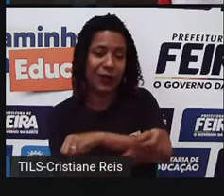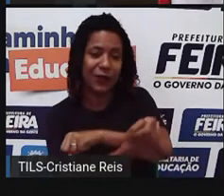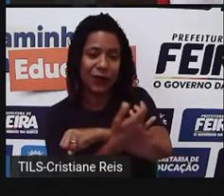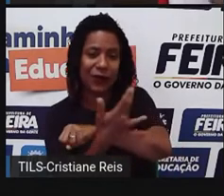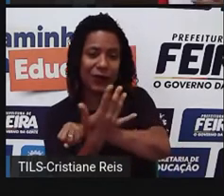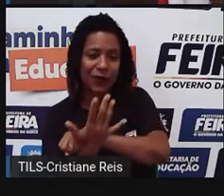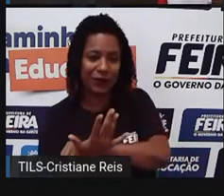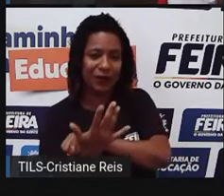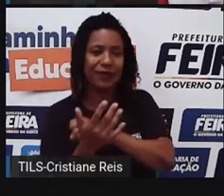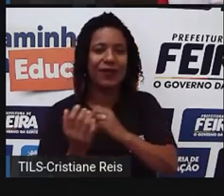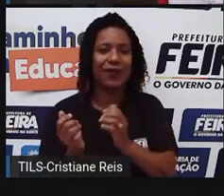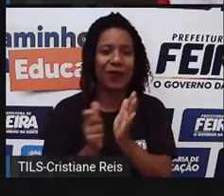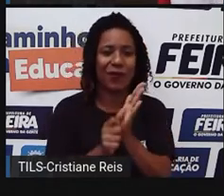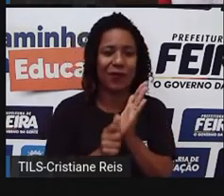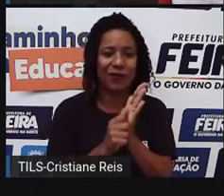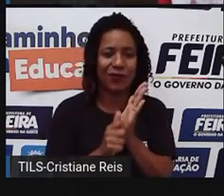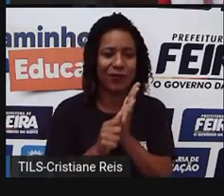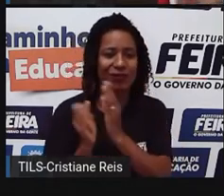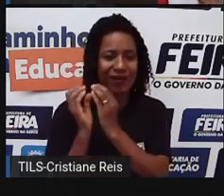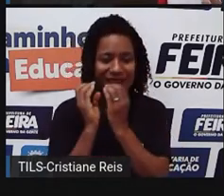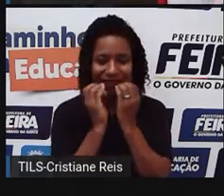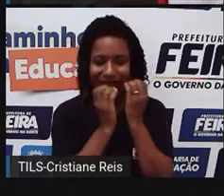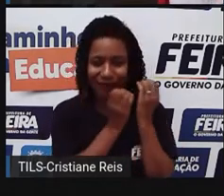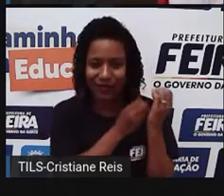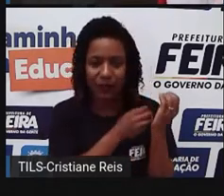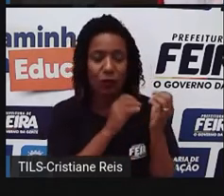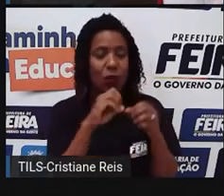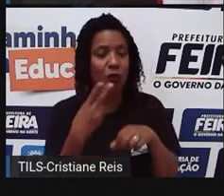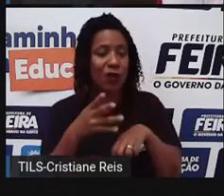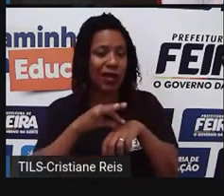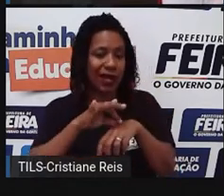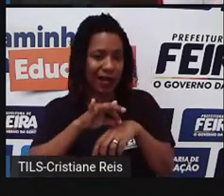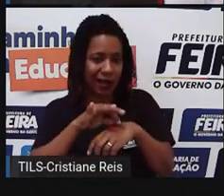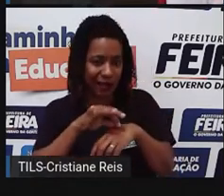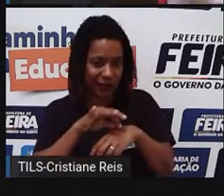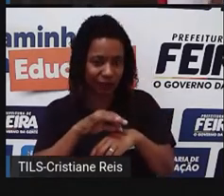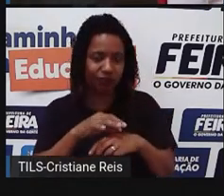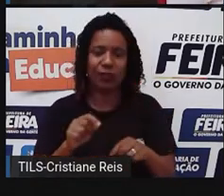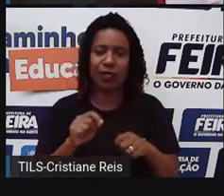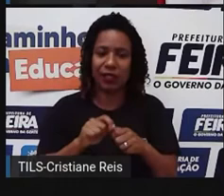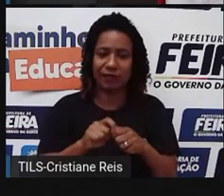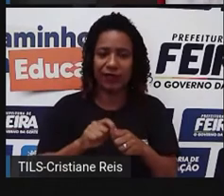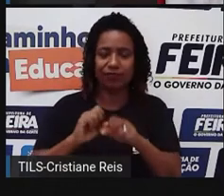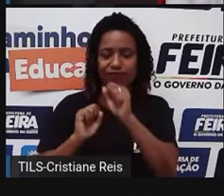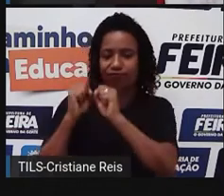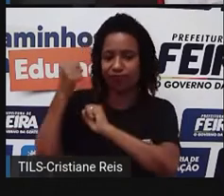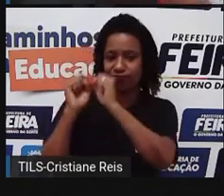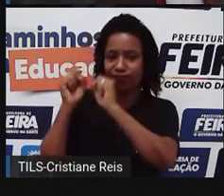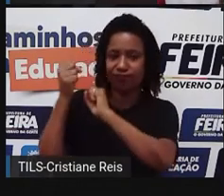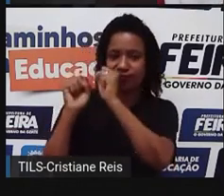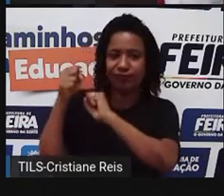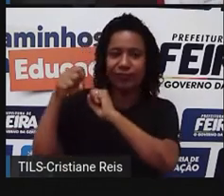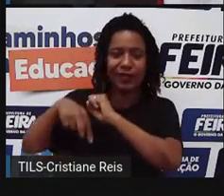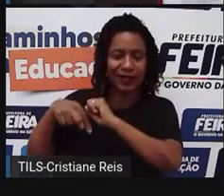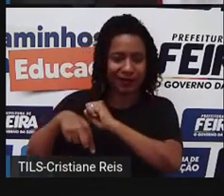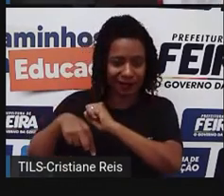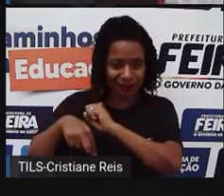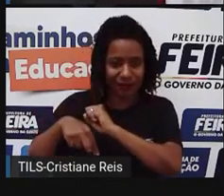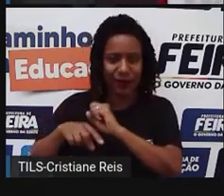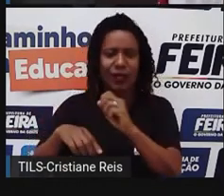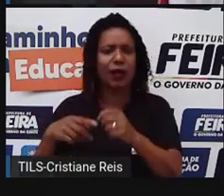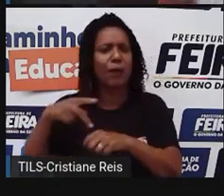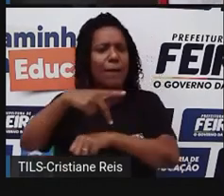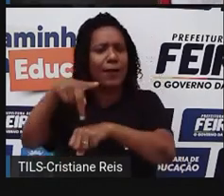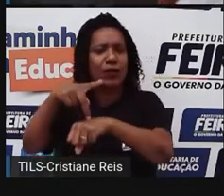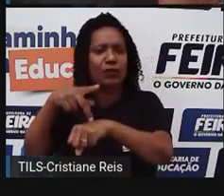e quando você vai comercializar com outro país, tem as regras, tem os acordos que